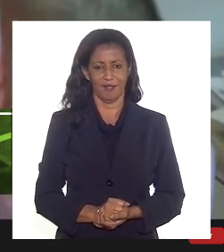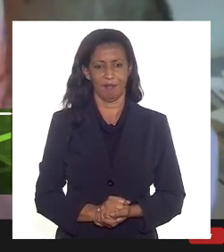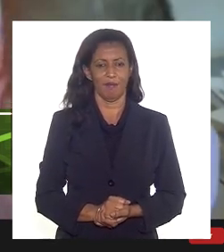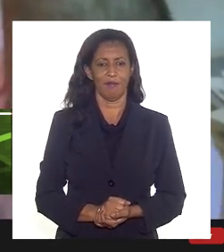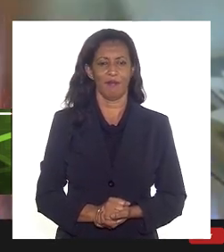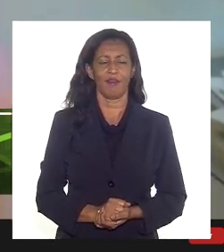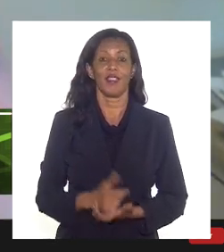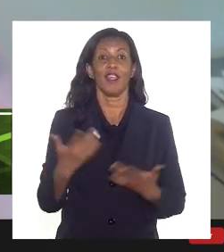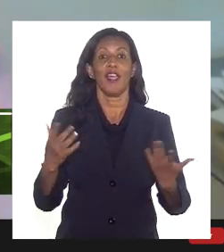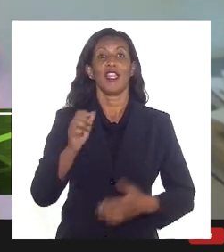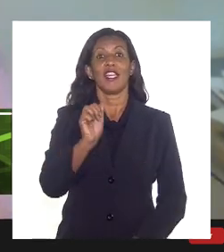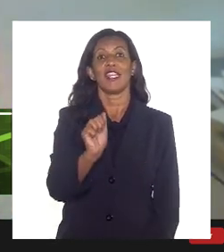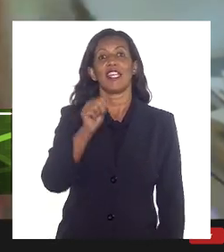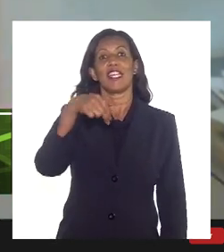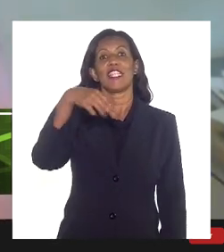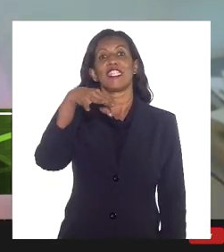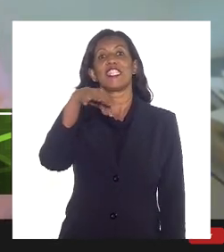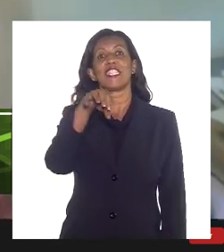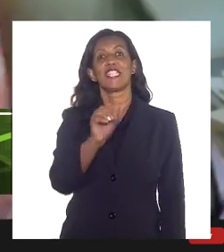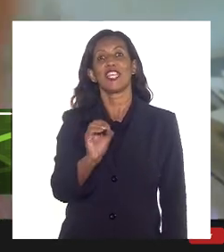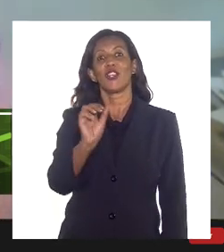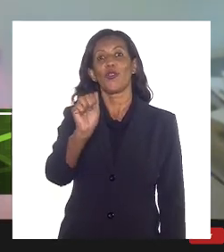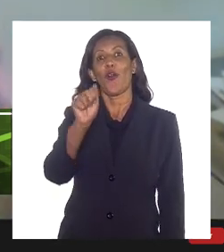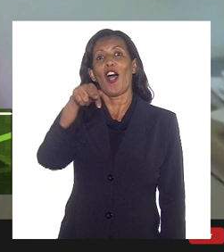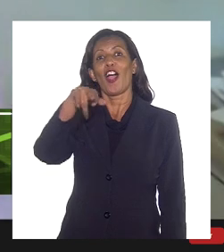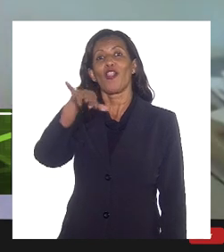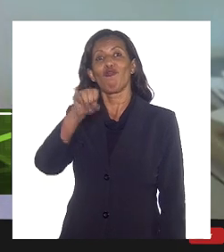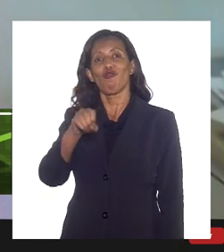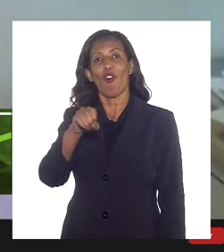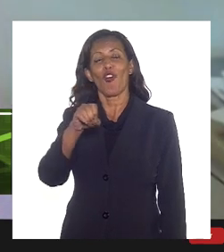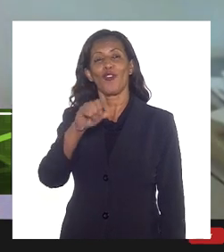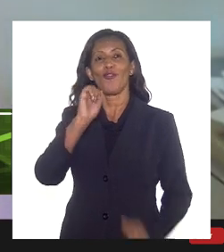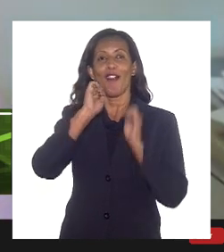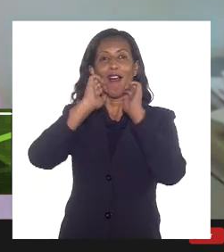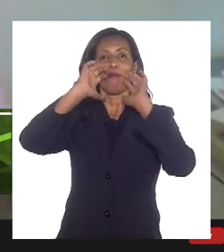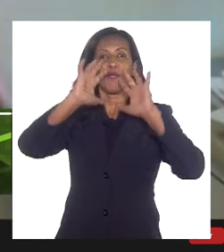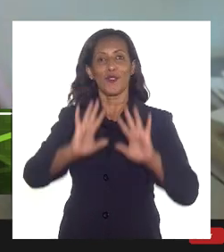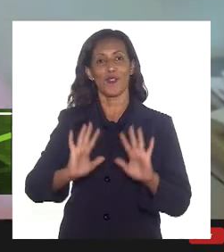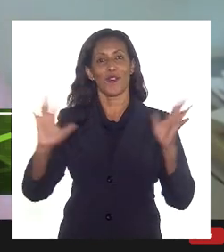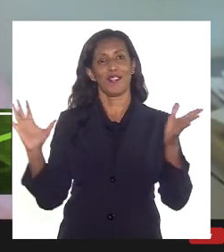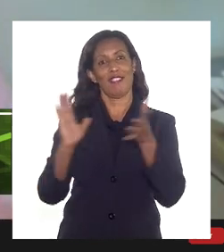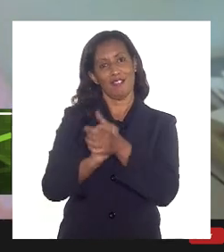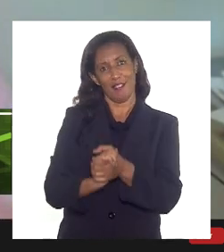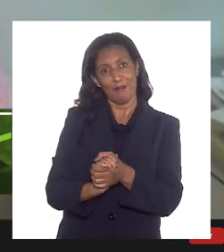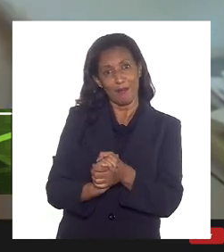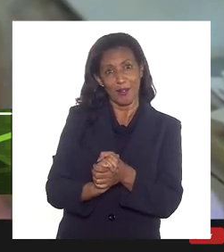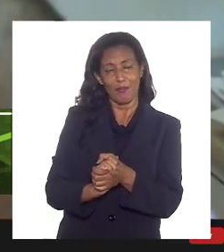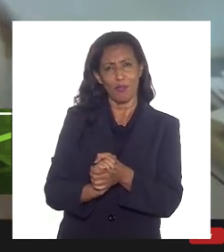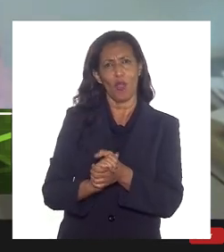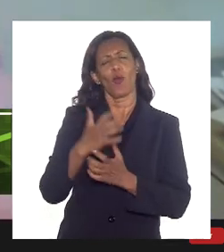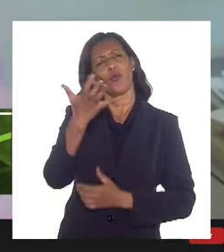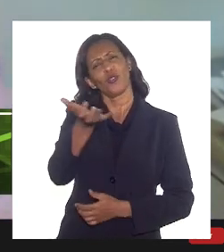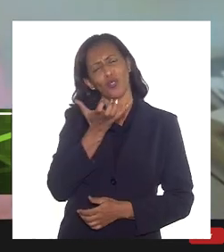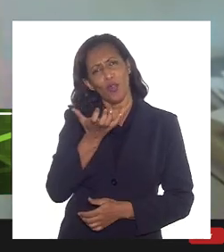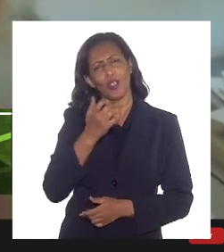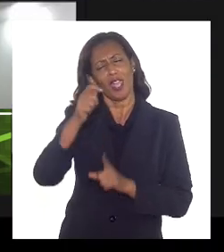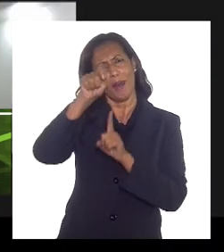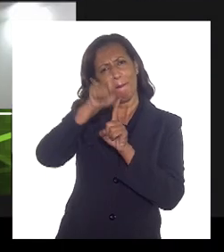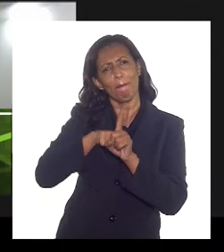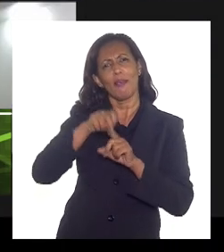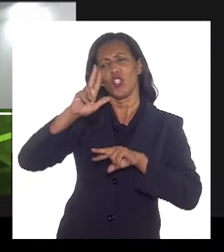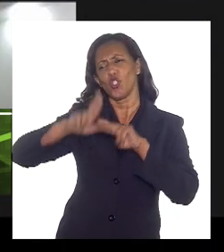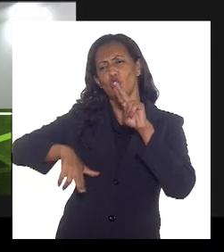Santo Antônio, dia 13, abençoe esse casamento. por isso que quero tanto o meio de junho, para Santo Antônio,